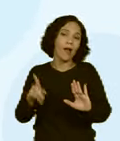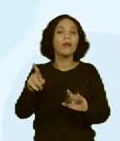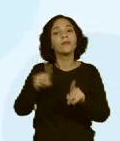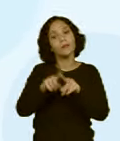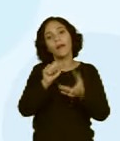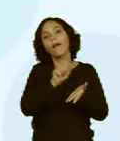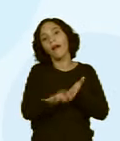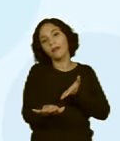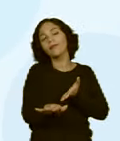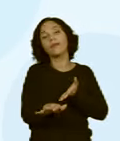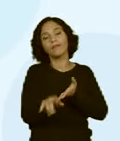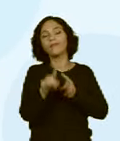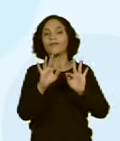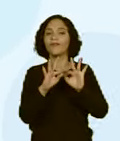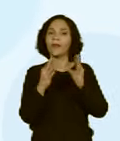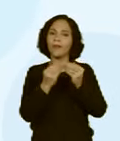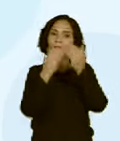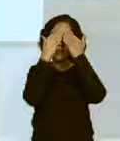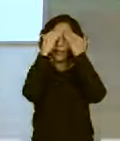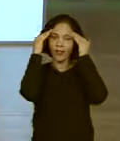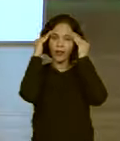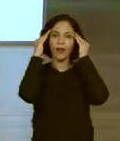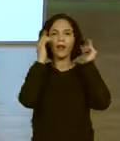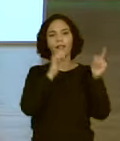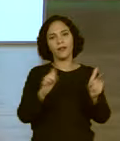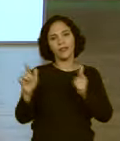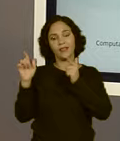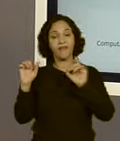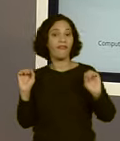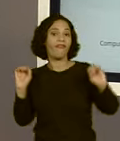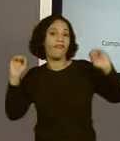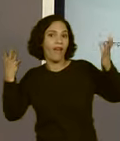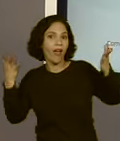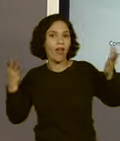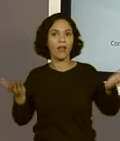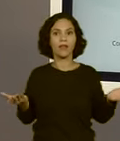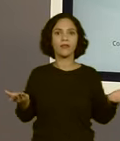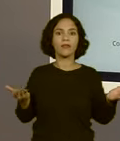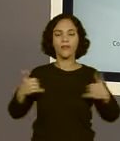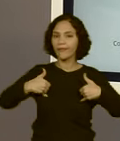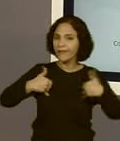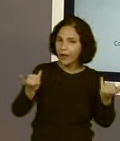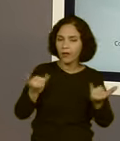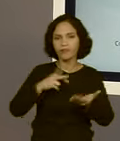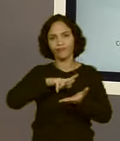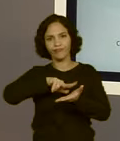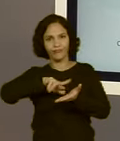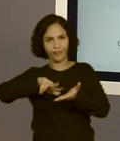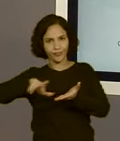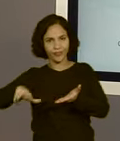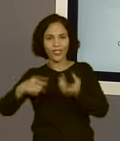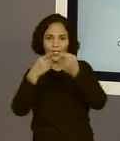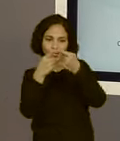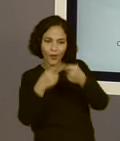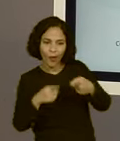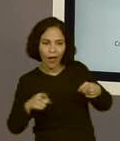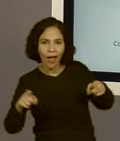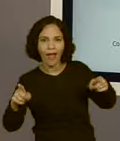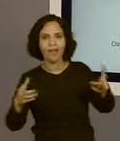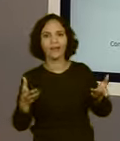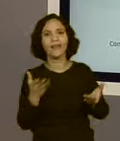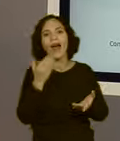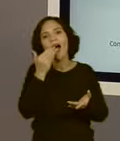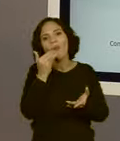uma despesa também da família com lazer e diversão. Festas, eventos, enfim, né? Aquele churrasquinho,